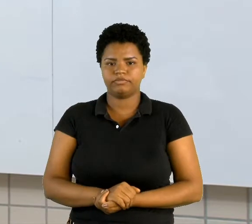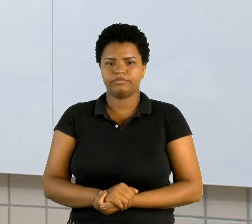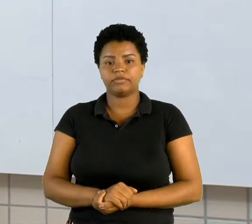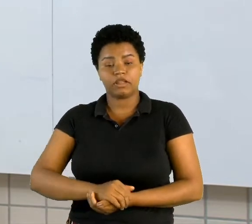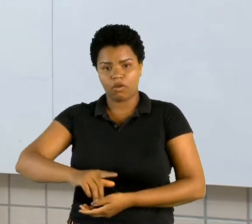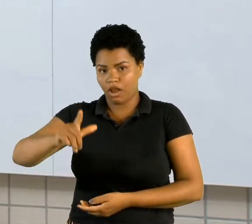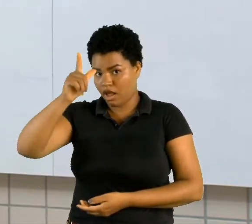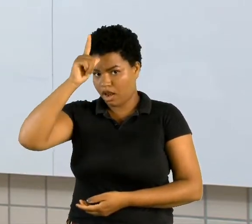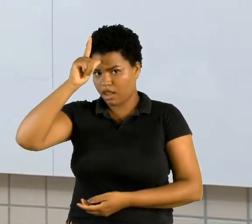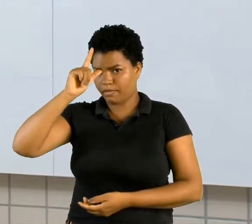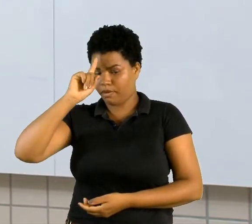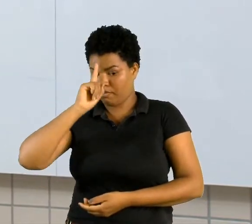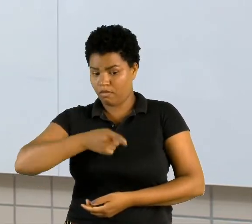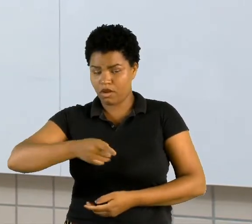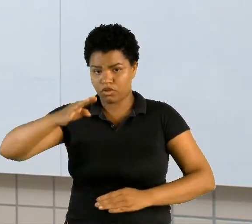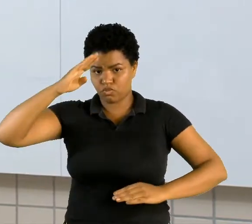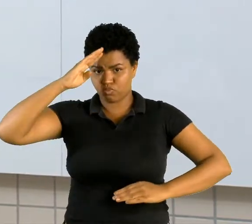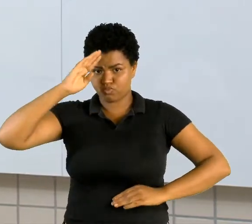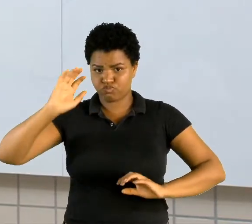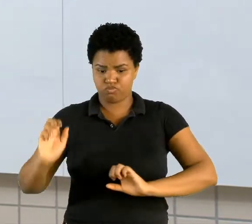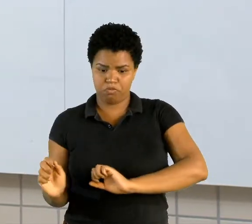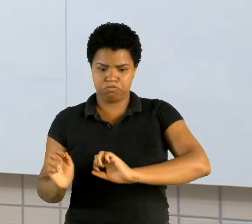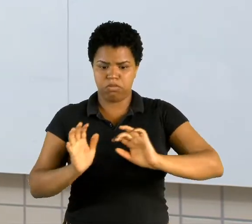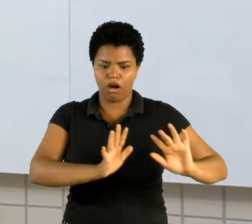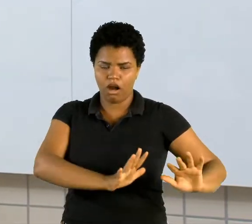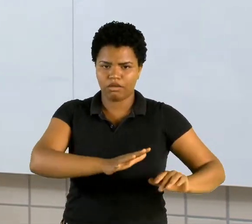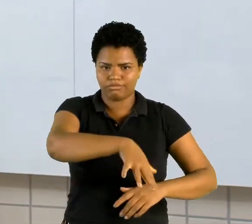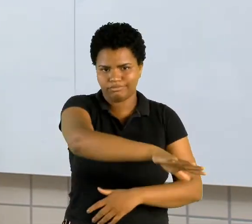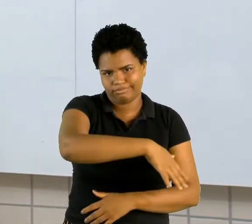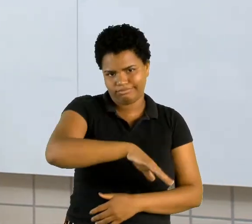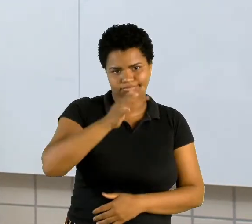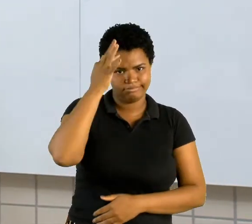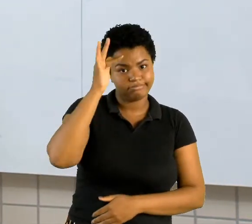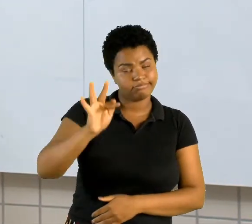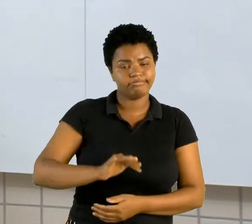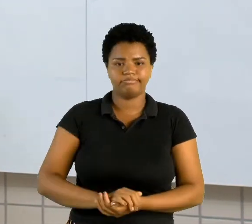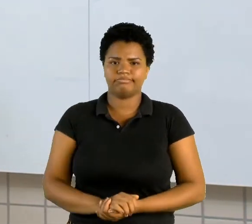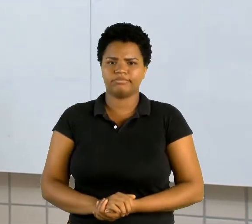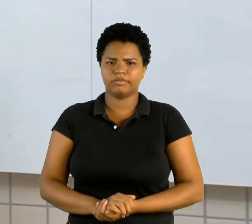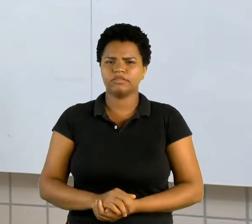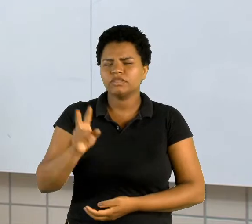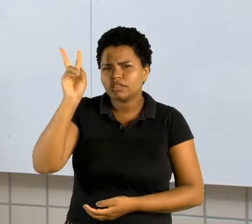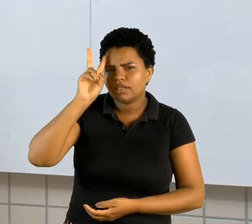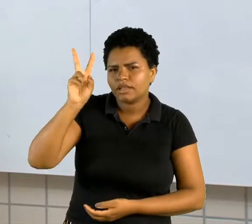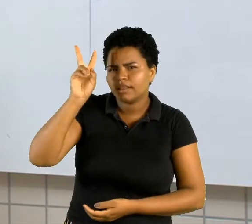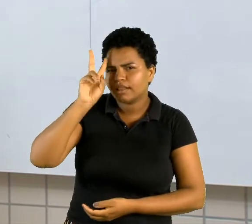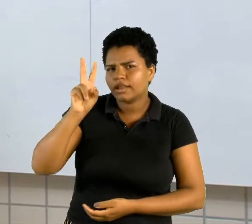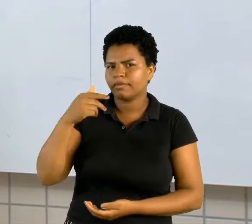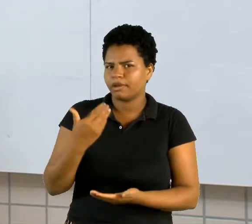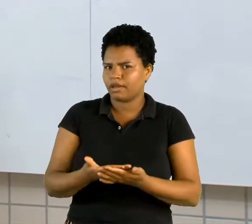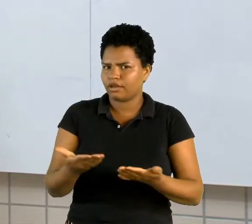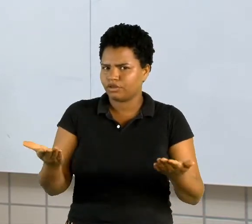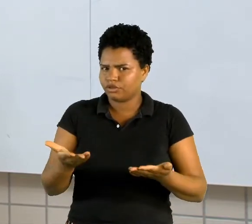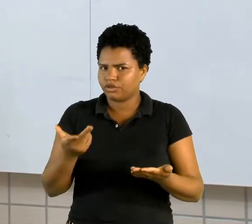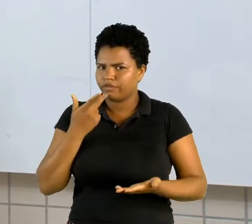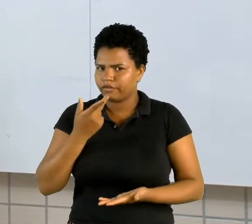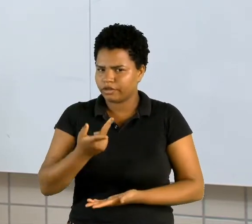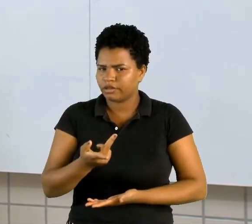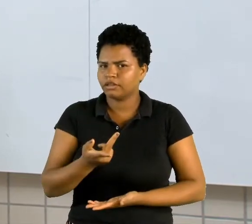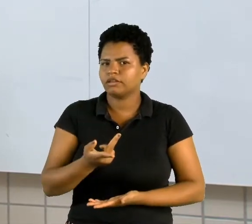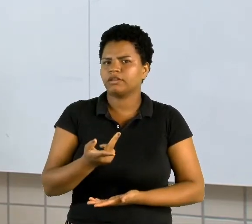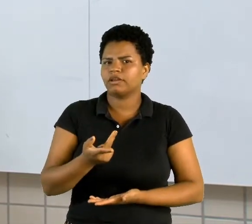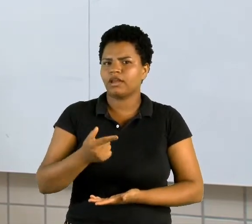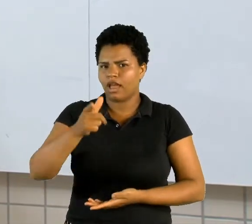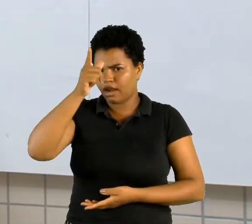tropas para o território francês. Vocês se recordam quando eu falei, nessa nossa aula de hoje, que a Alemanha tinha